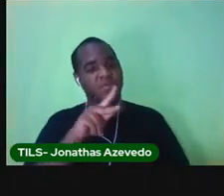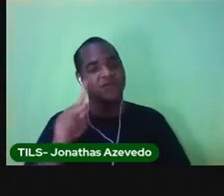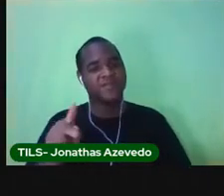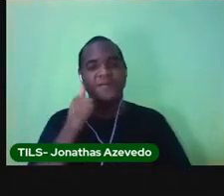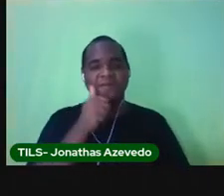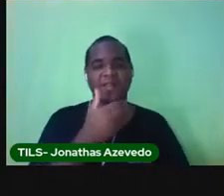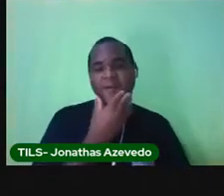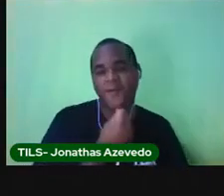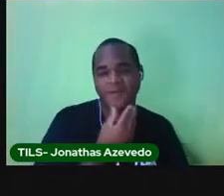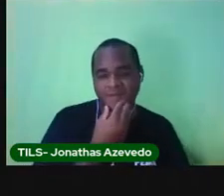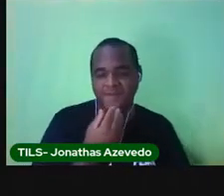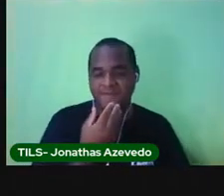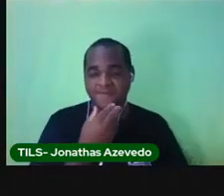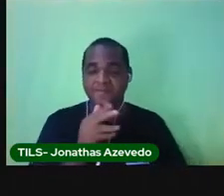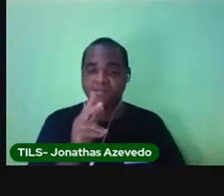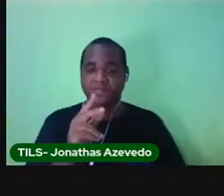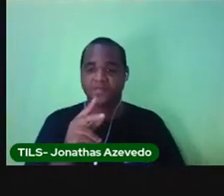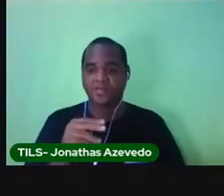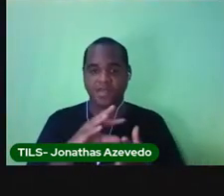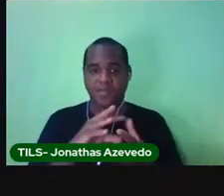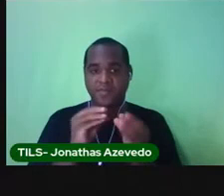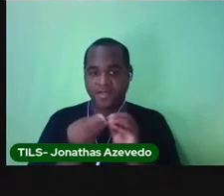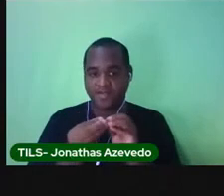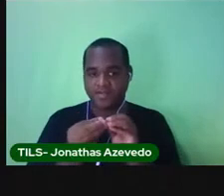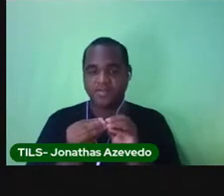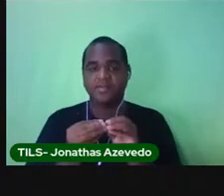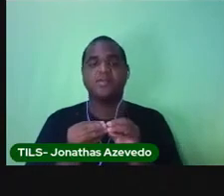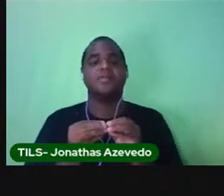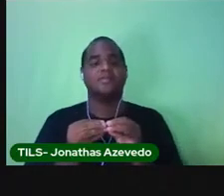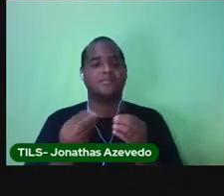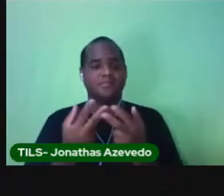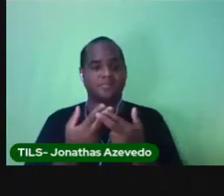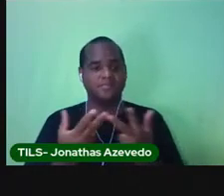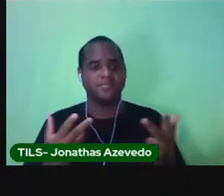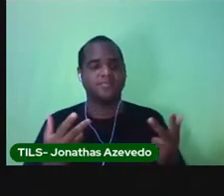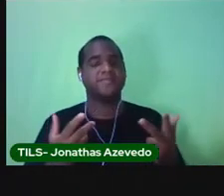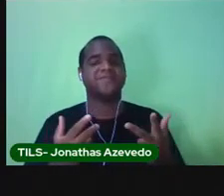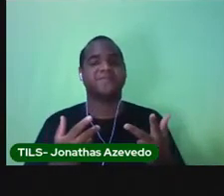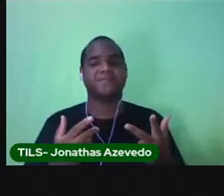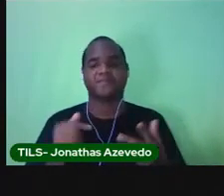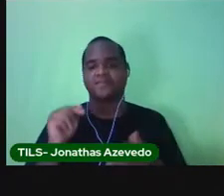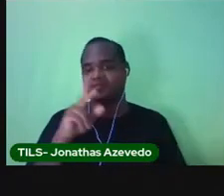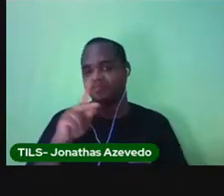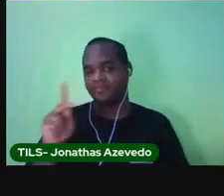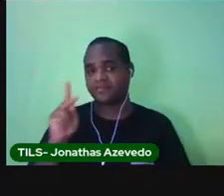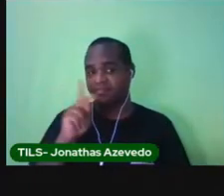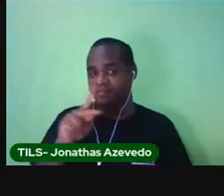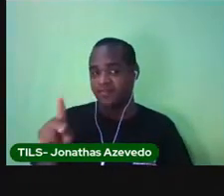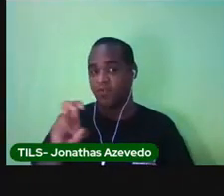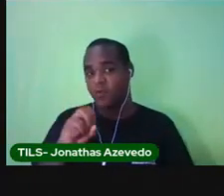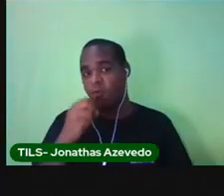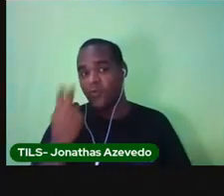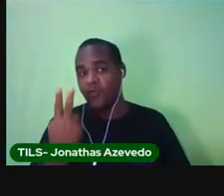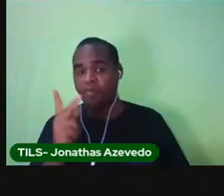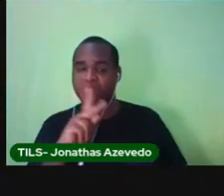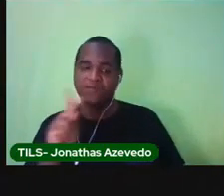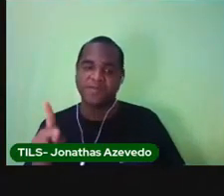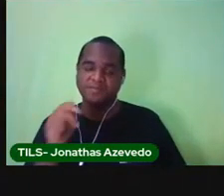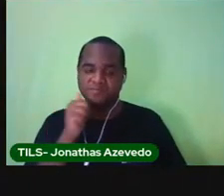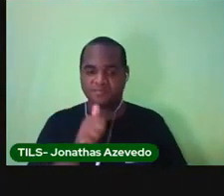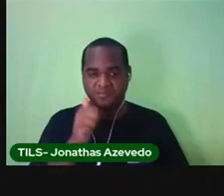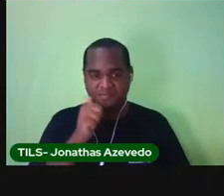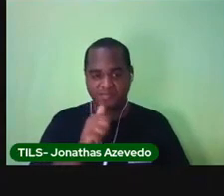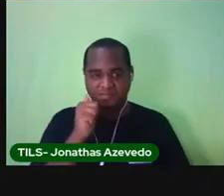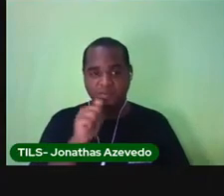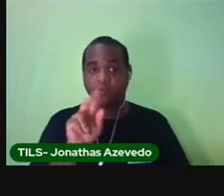professor. Você pega faz um bilhetinho e coloca para o meu professor ou a minha professora e